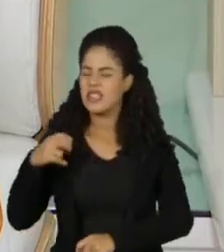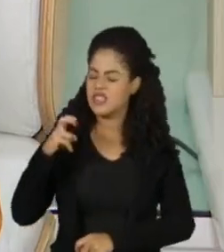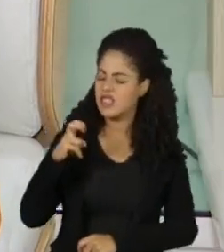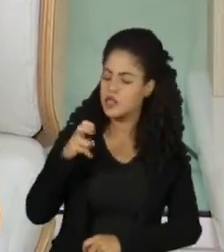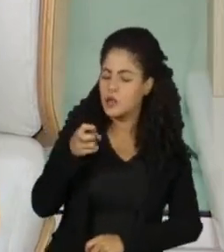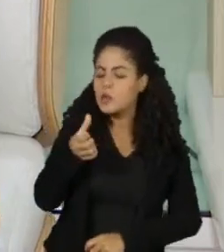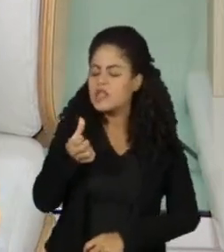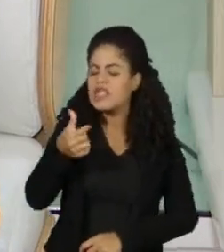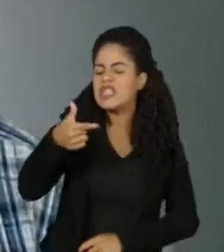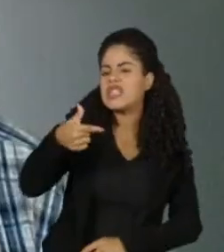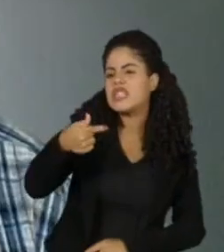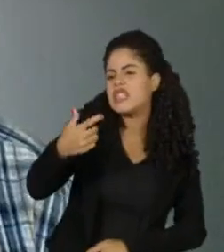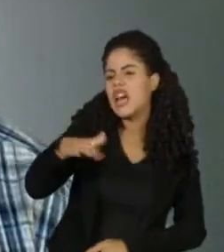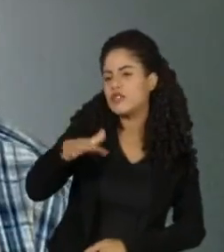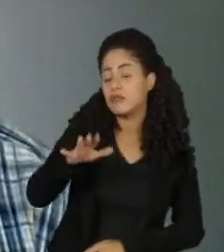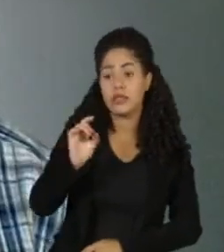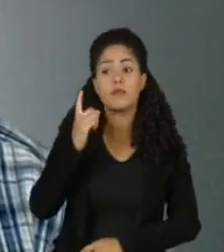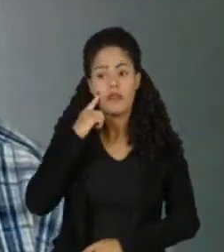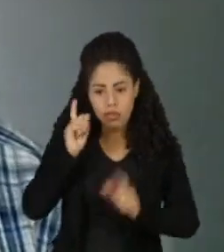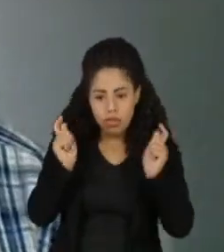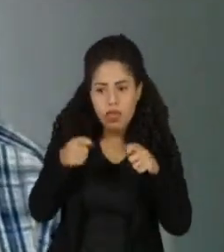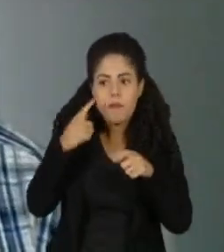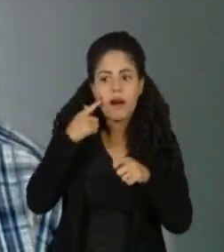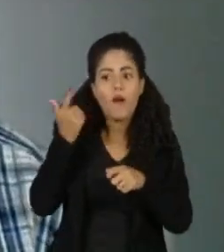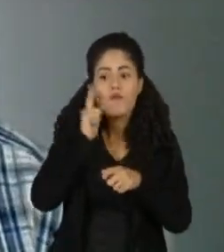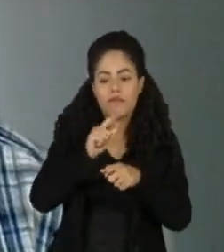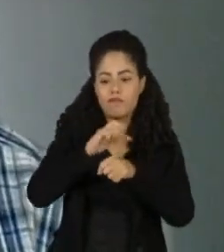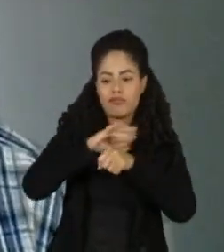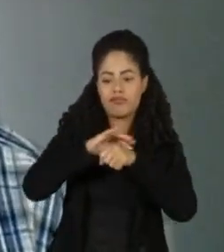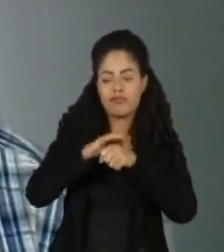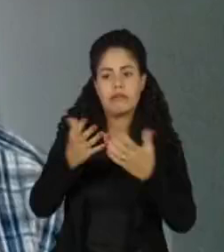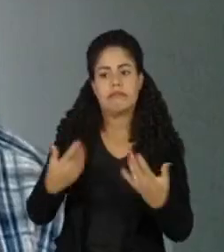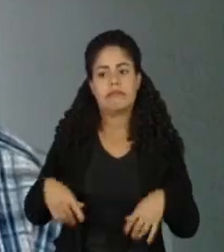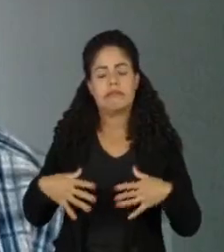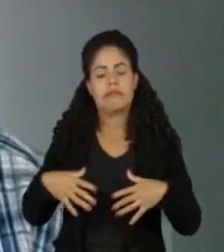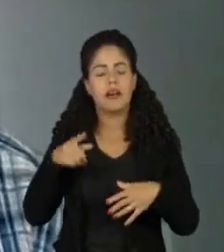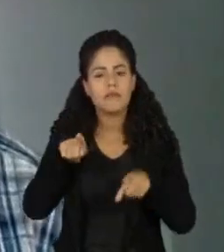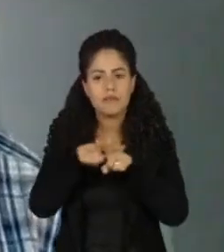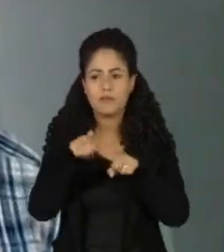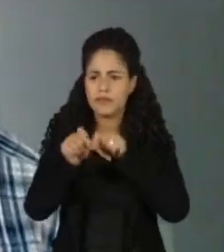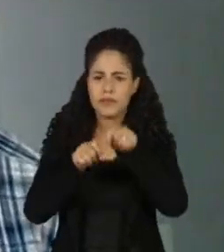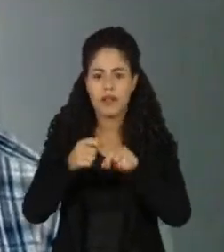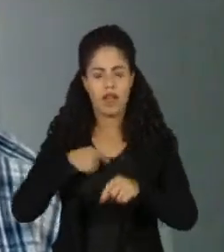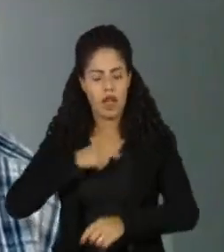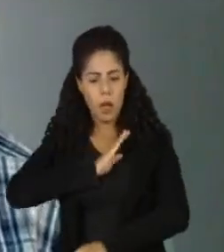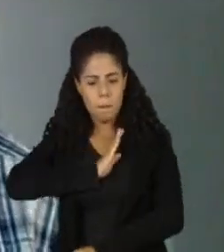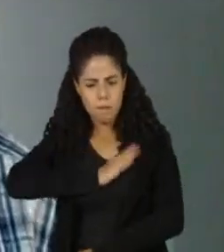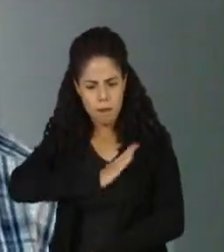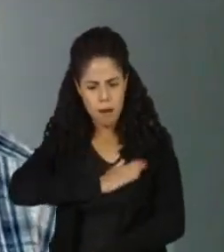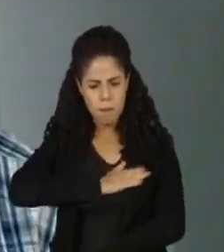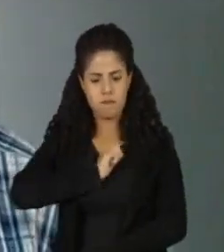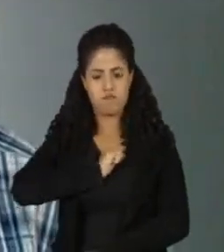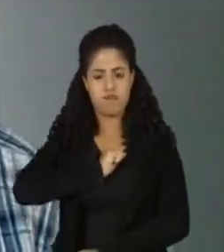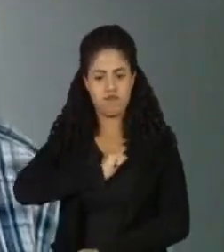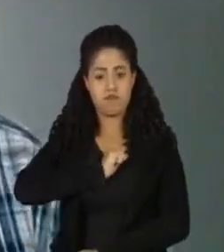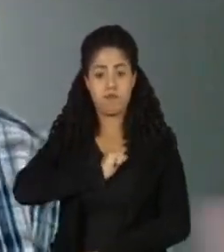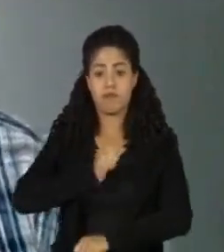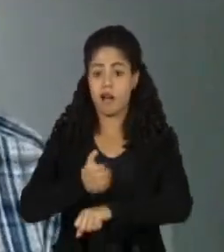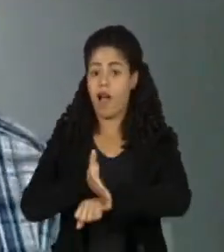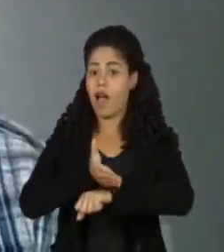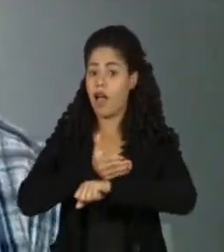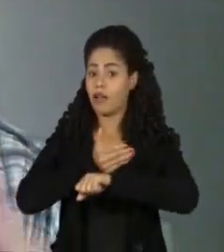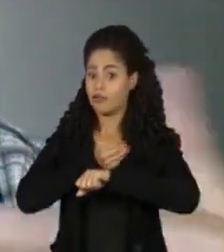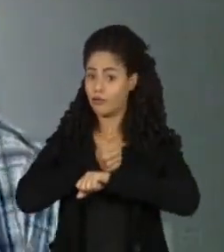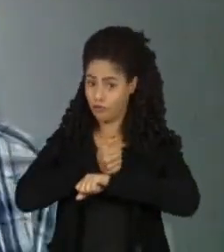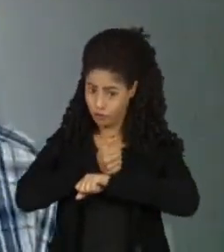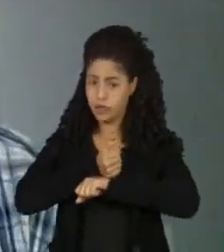anos, mais ou menos. Ela é um potencial adulto que vai ter doenças cardiovasculares mais precoces, né? Então,